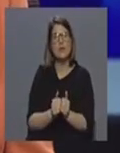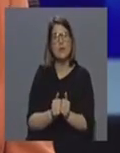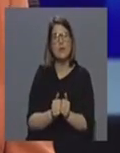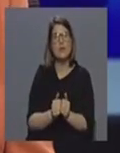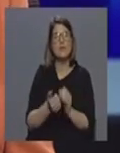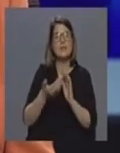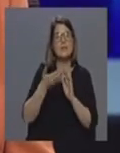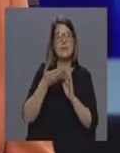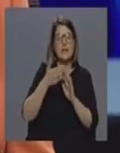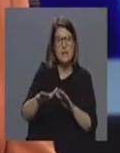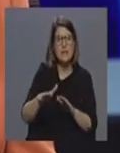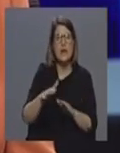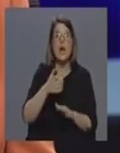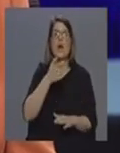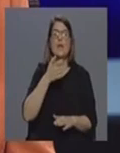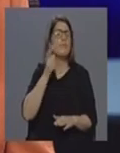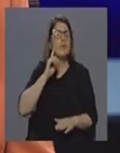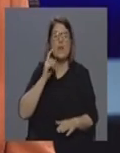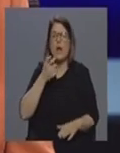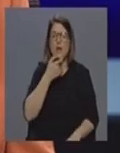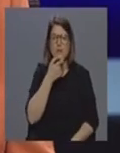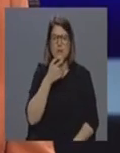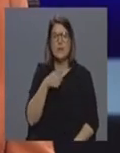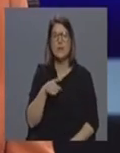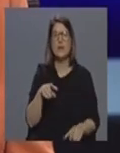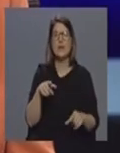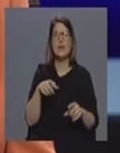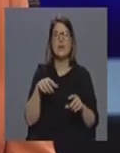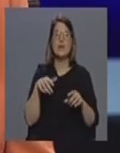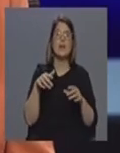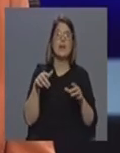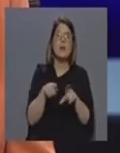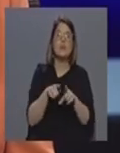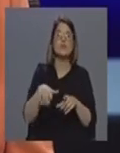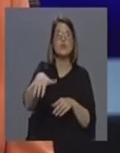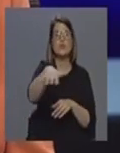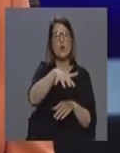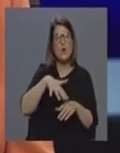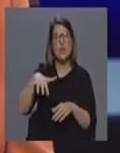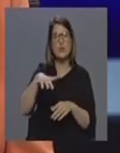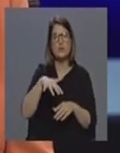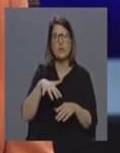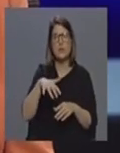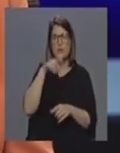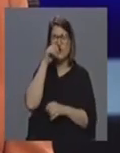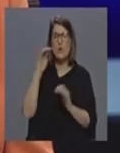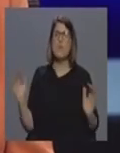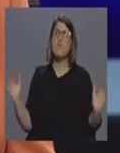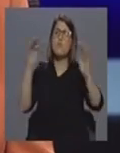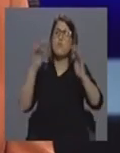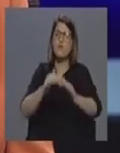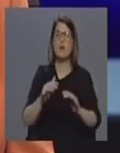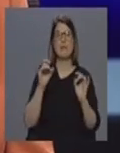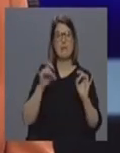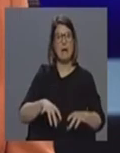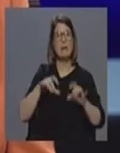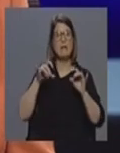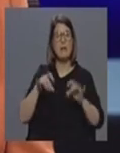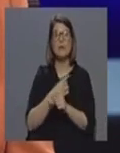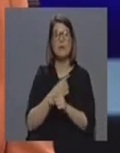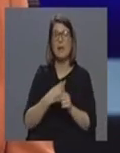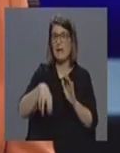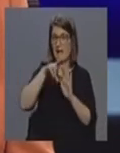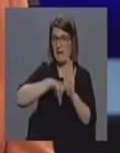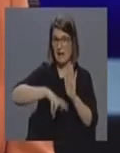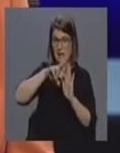absolutamente imprescindível e evitar o mais possível todos os locais obviamente de grande confluência de pessoa porque estas regras que